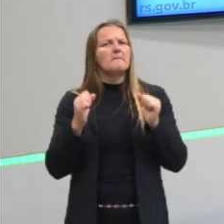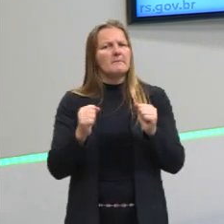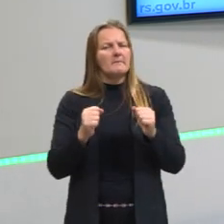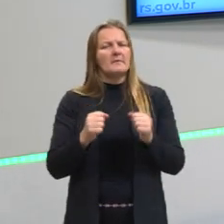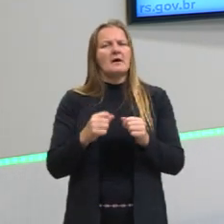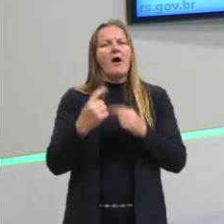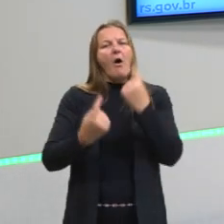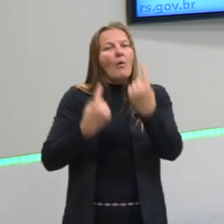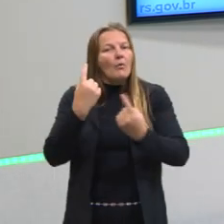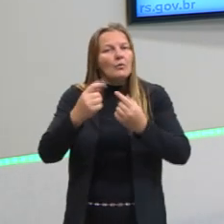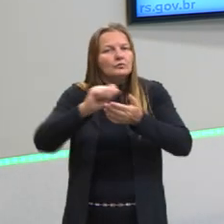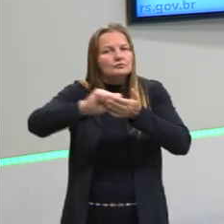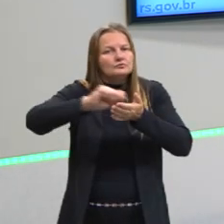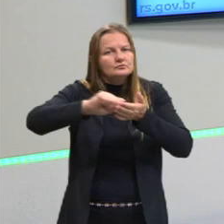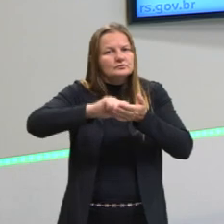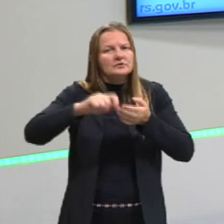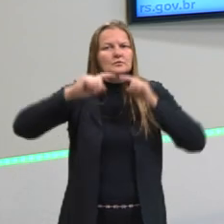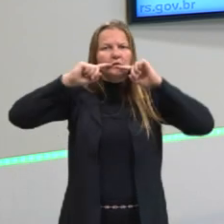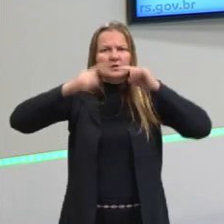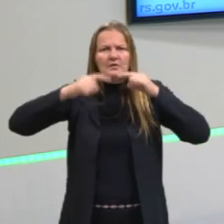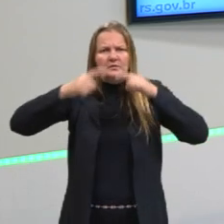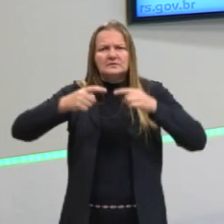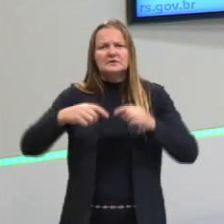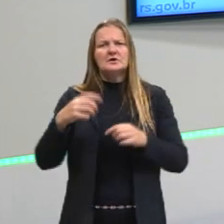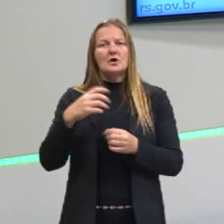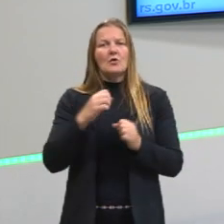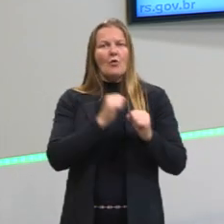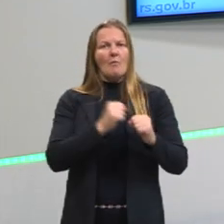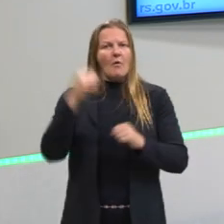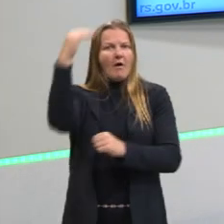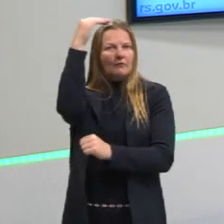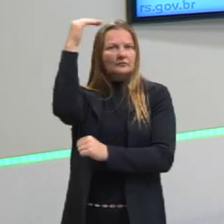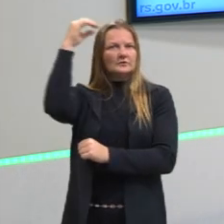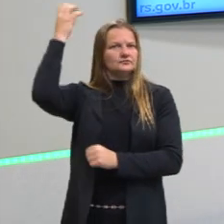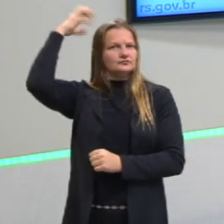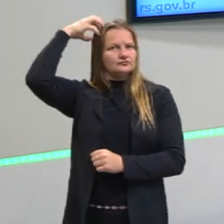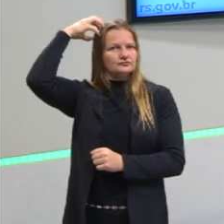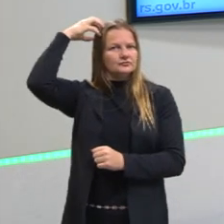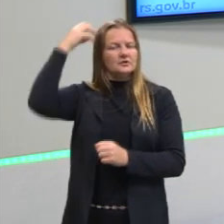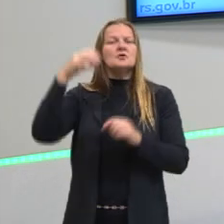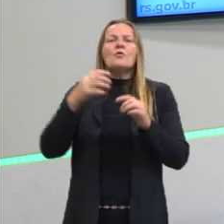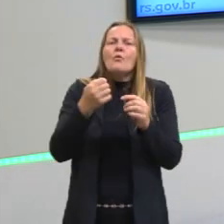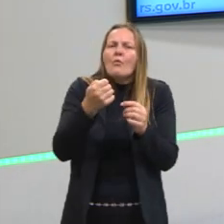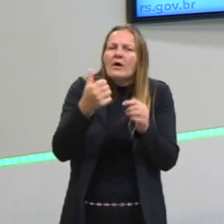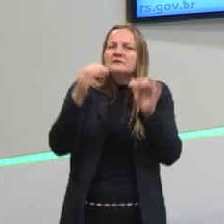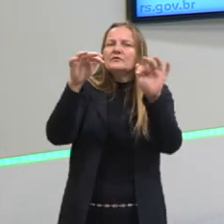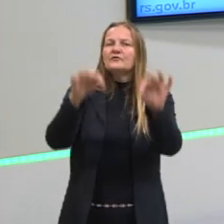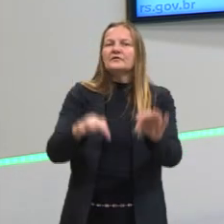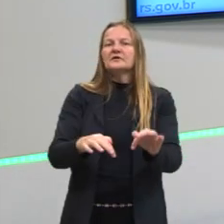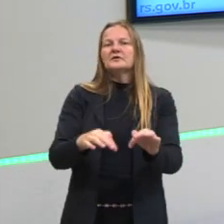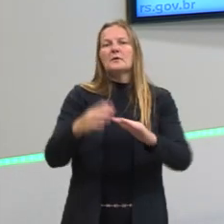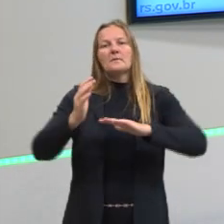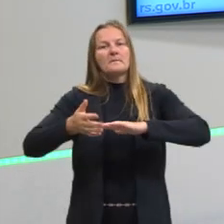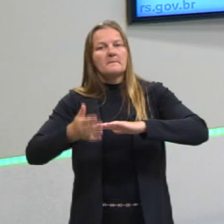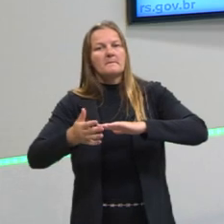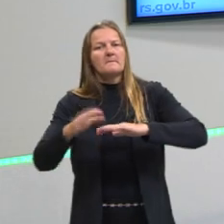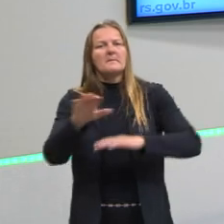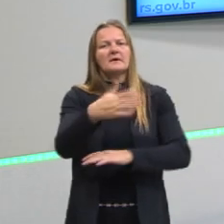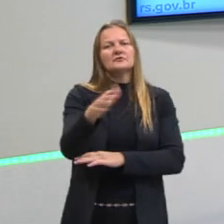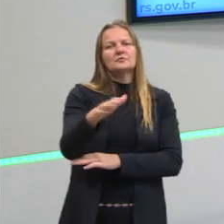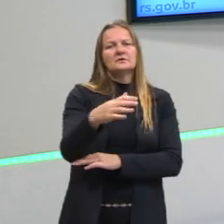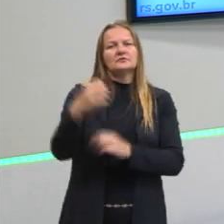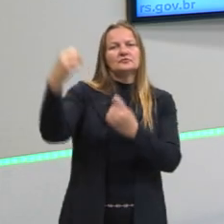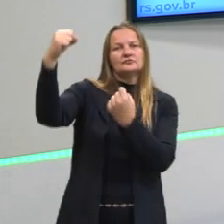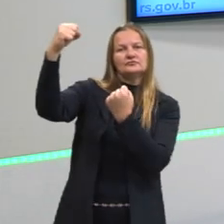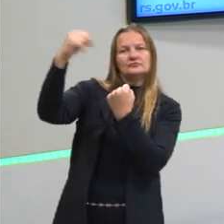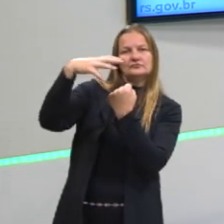criticar e questionar a autoridade do rei. Isso vai ficar mais comum no final do período moderno, ali pelo iluminismo,